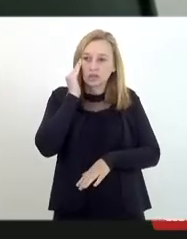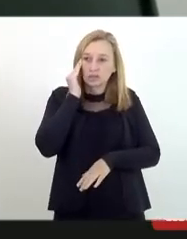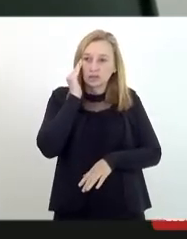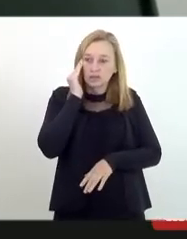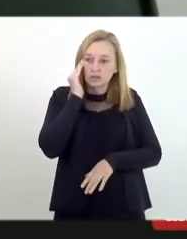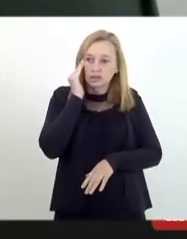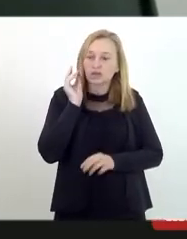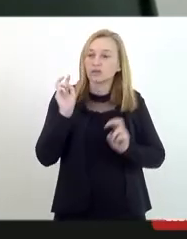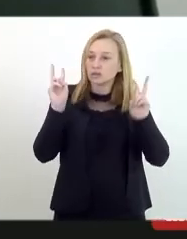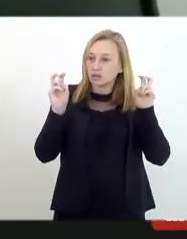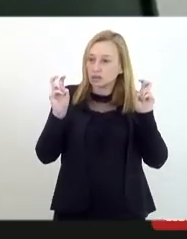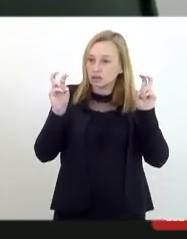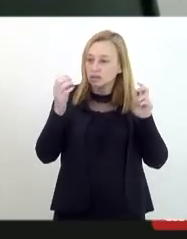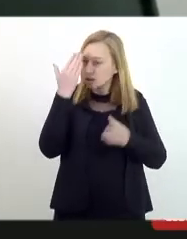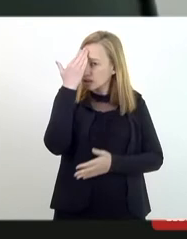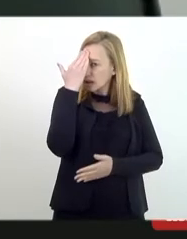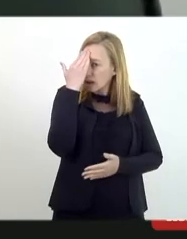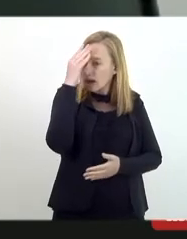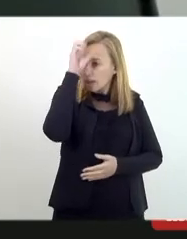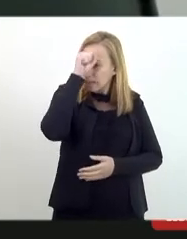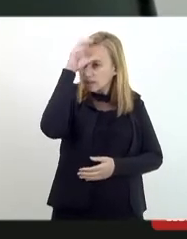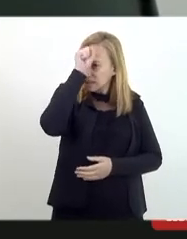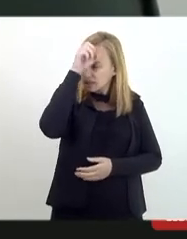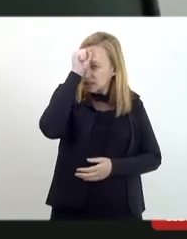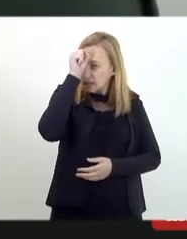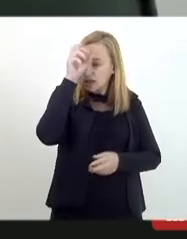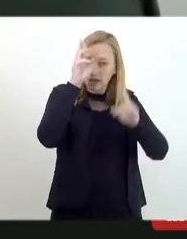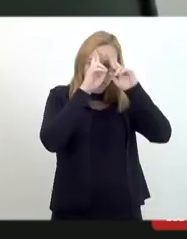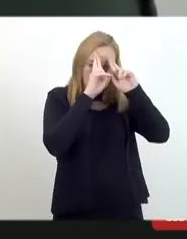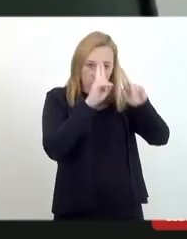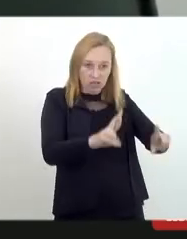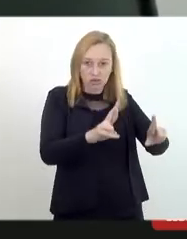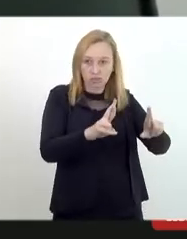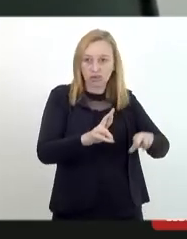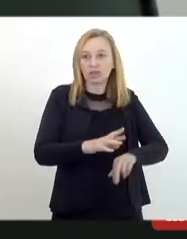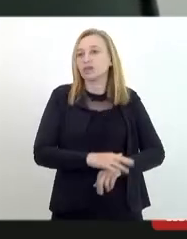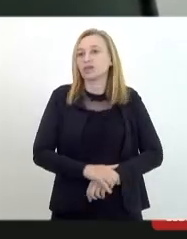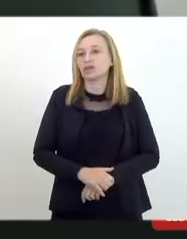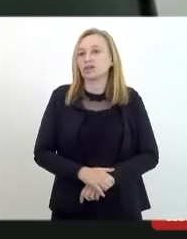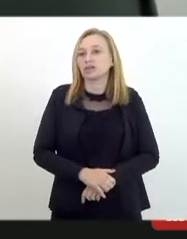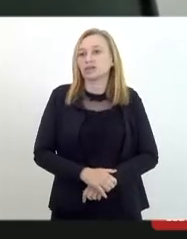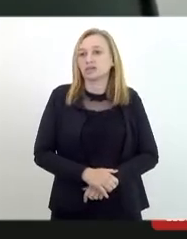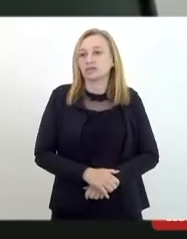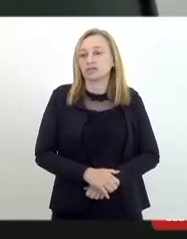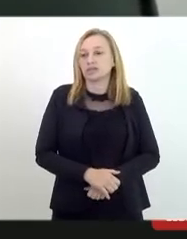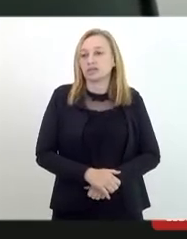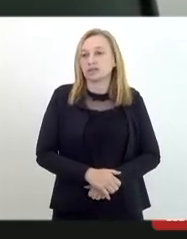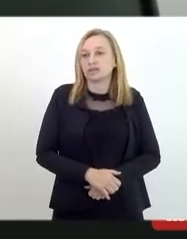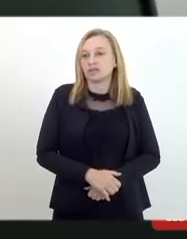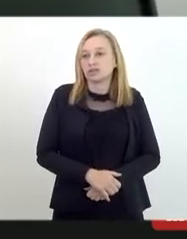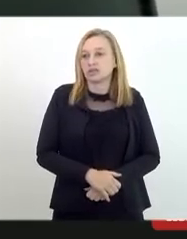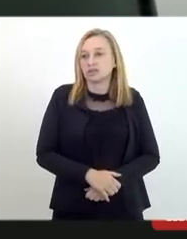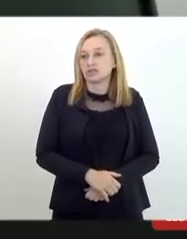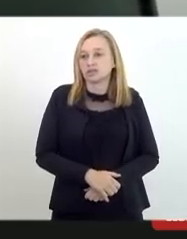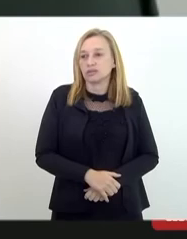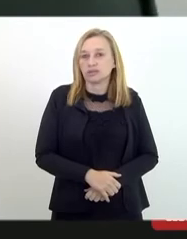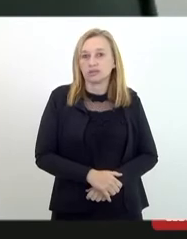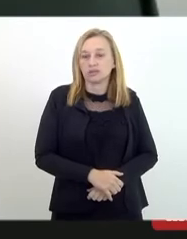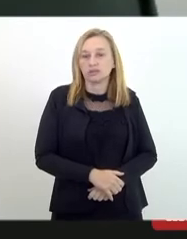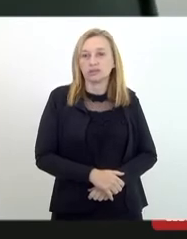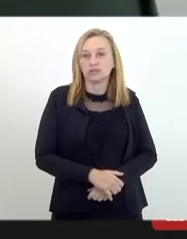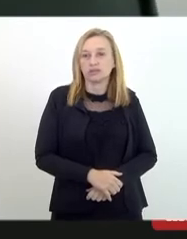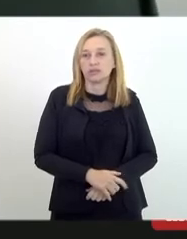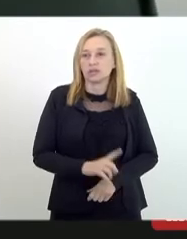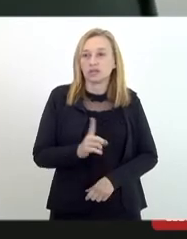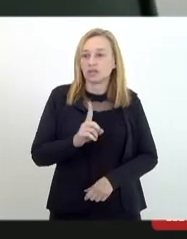fatos e aprender a respeitar. A questão é respeito, bem dito aqui pelo doutor, não é a questão